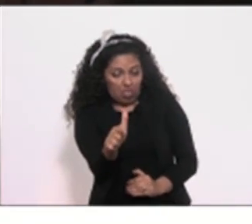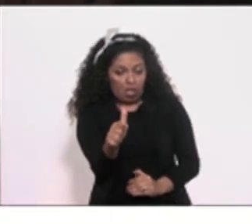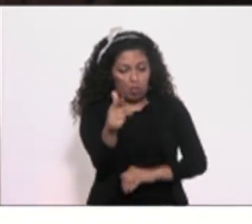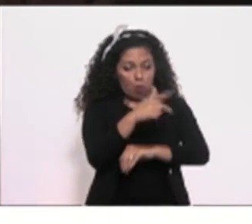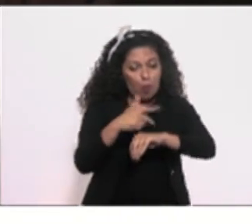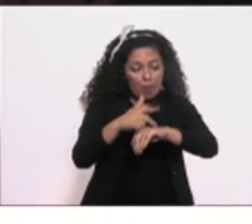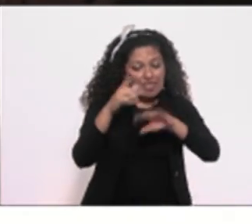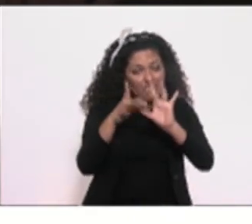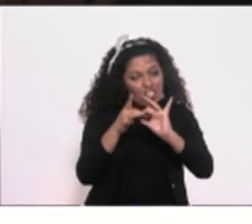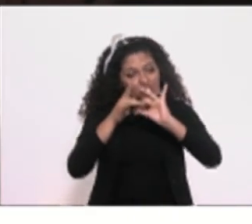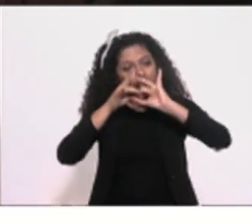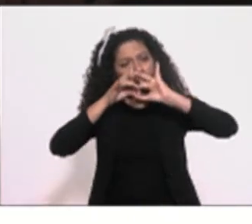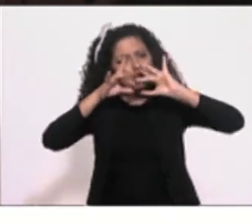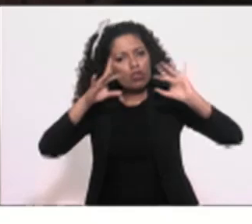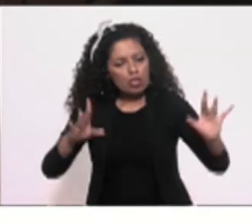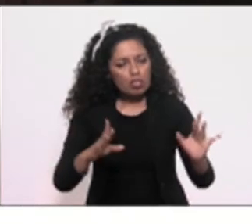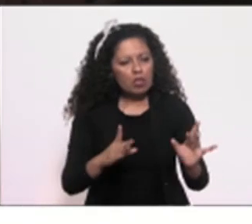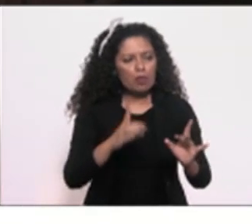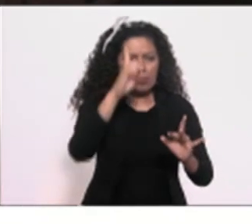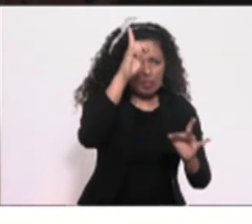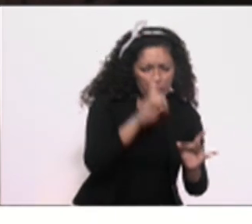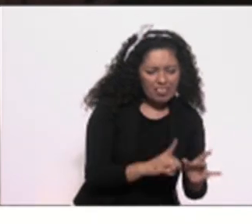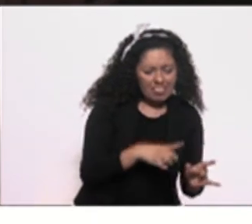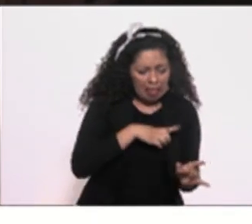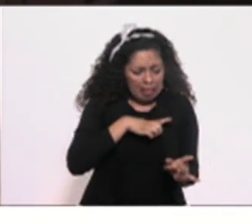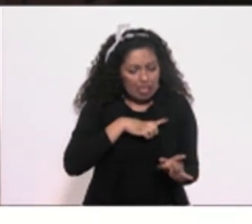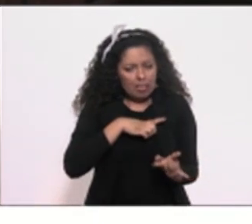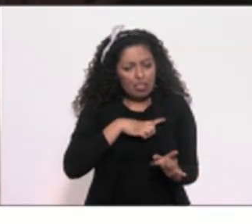regime é de exceção.